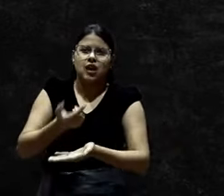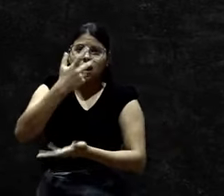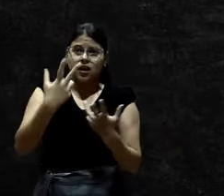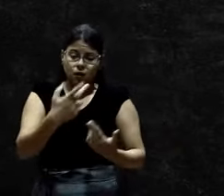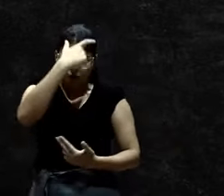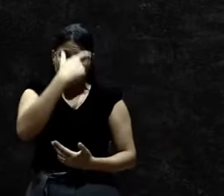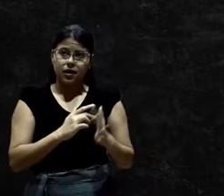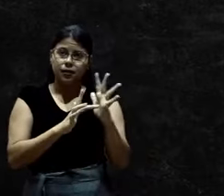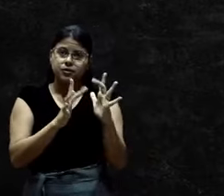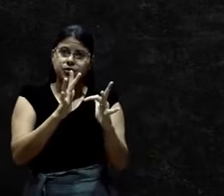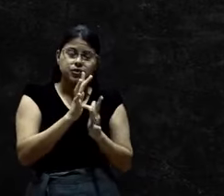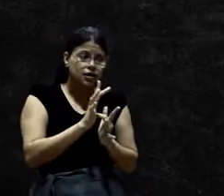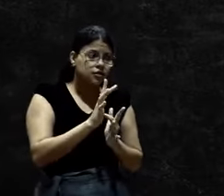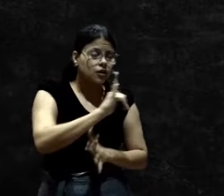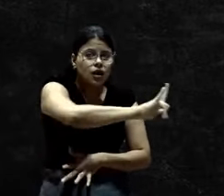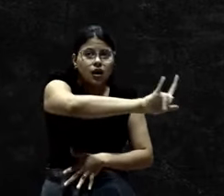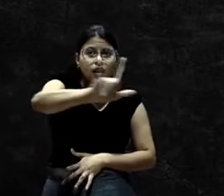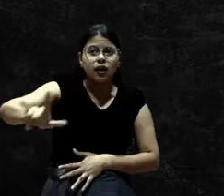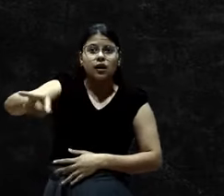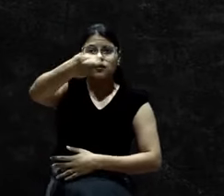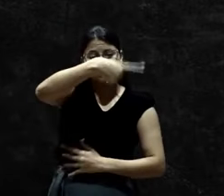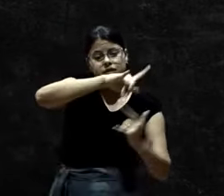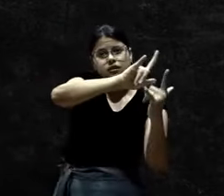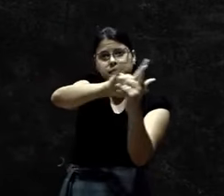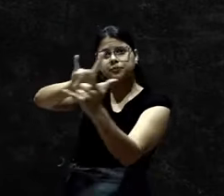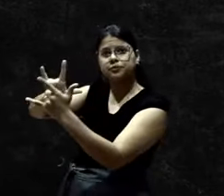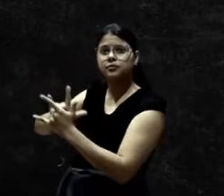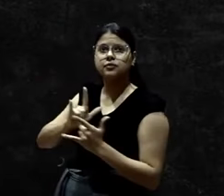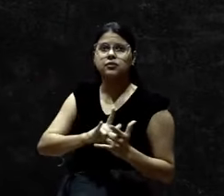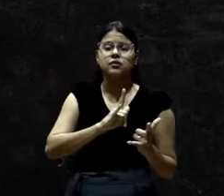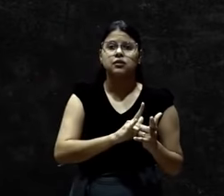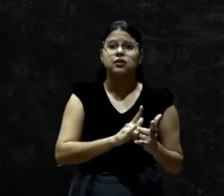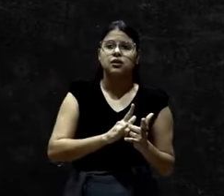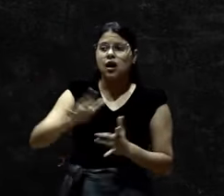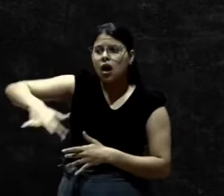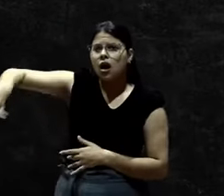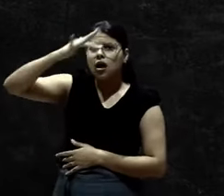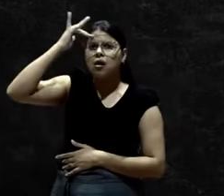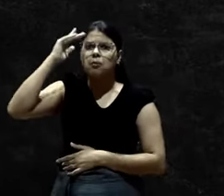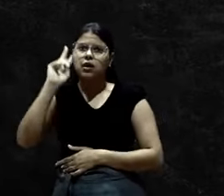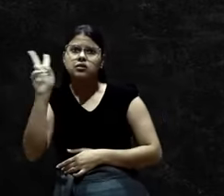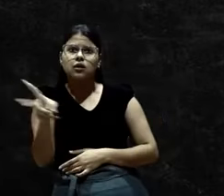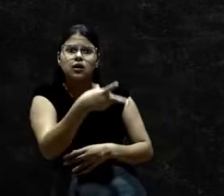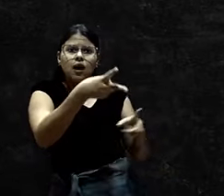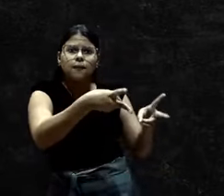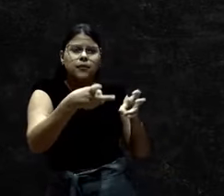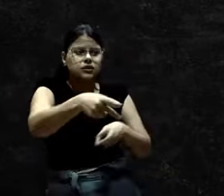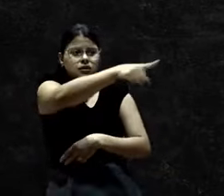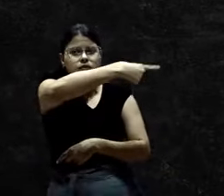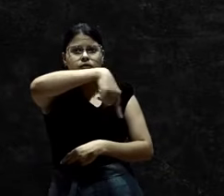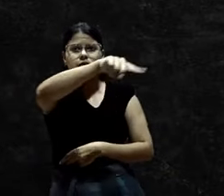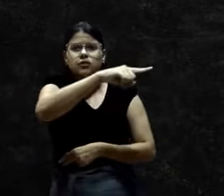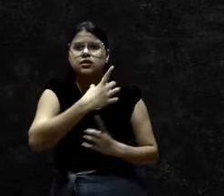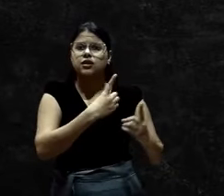Que também vocês amem uns aos outros. Nisto todos conhecerão que vocês são meus discípulos.